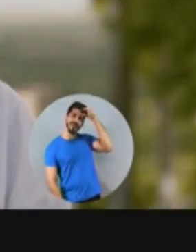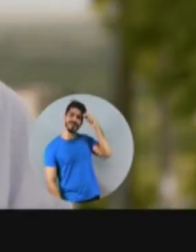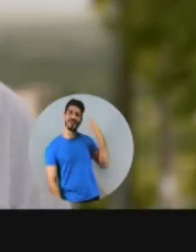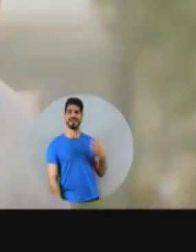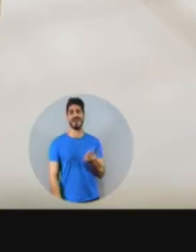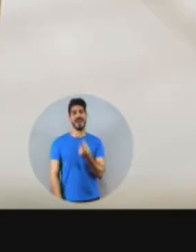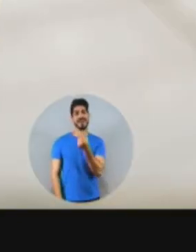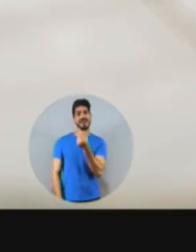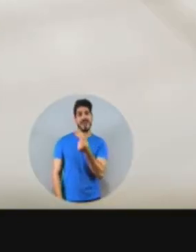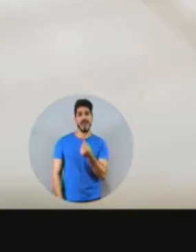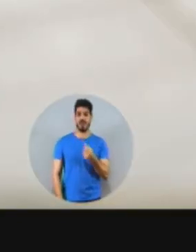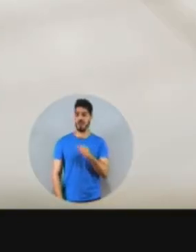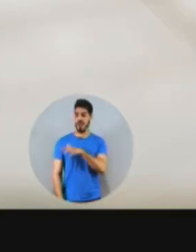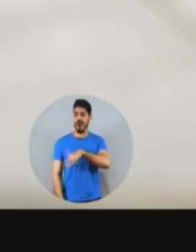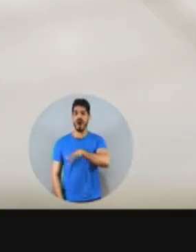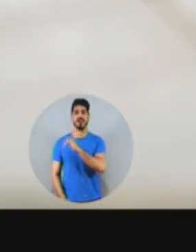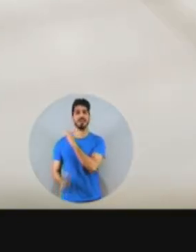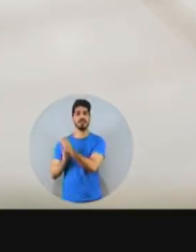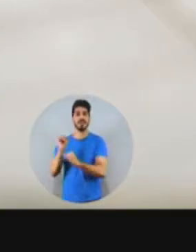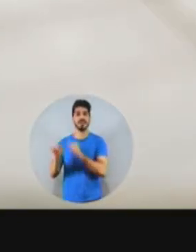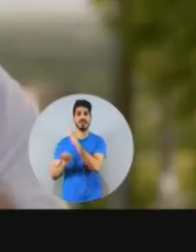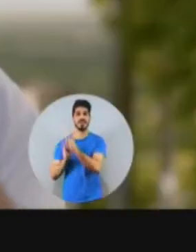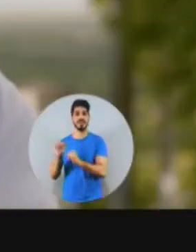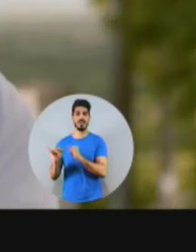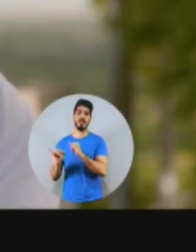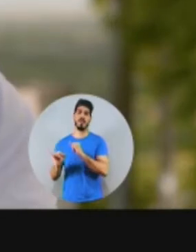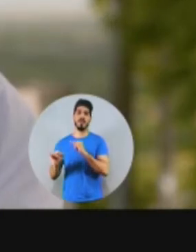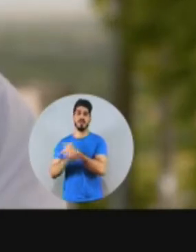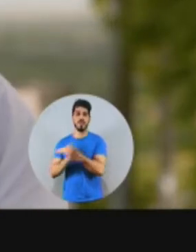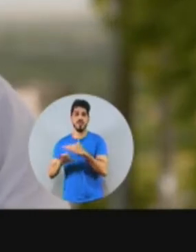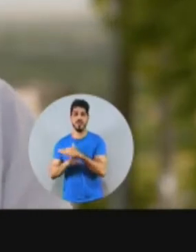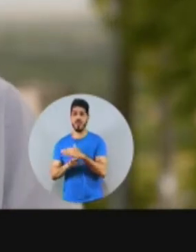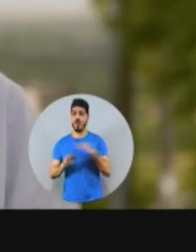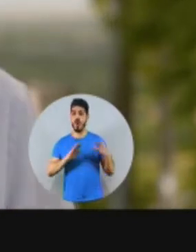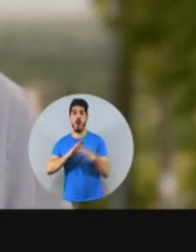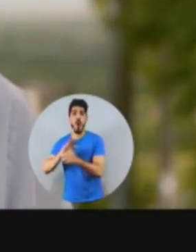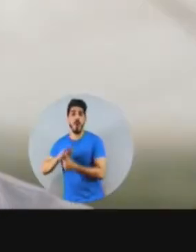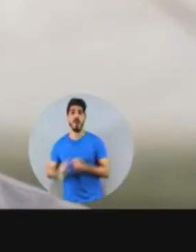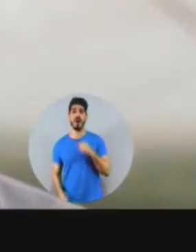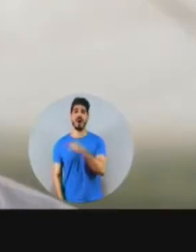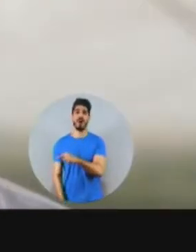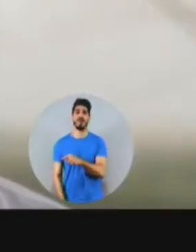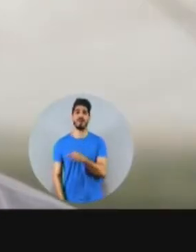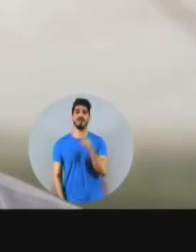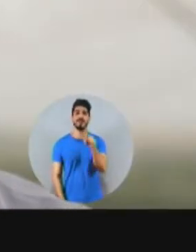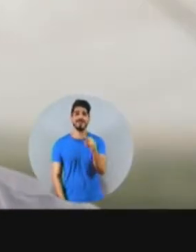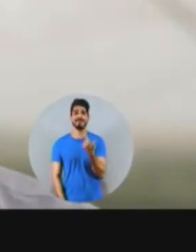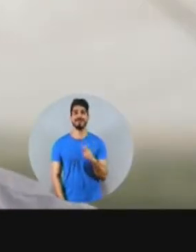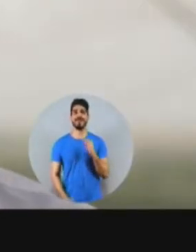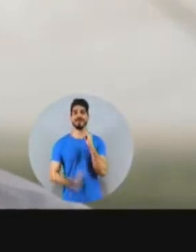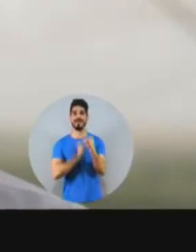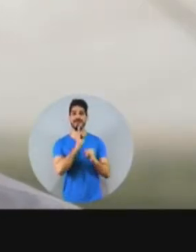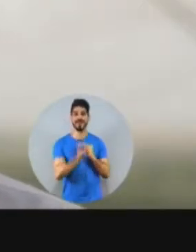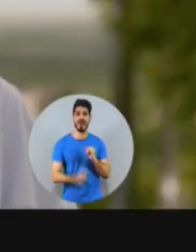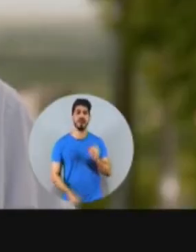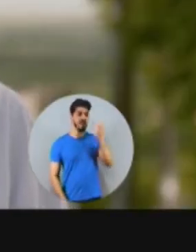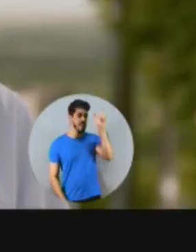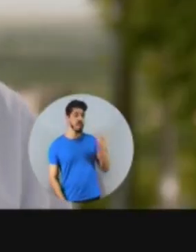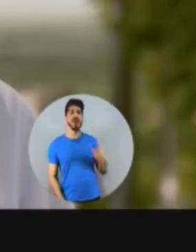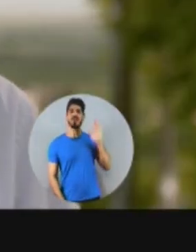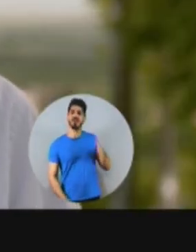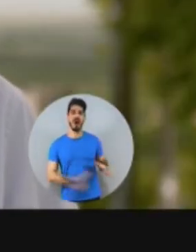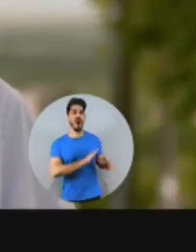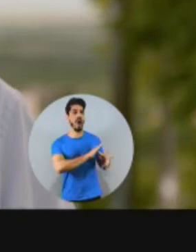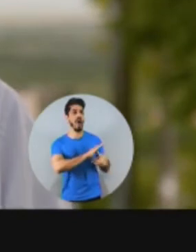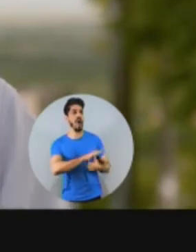prefeita. Levaram o dinheiro do Jampa Digital e você ficou sem internet. Quem já roubou, desviou dinheiro ou